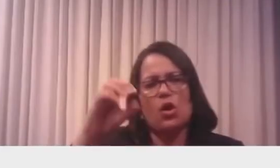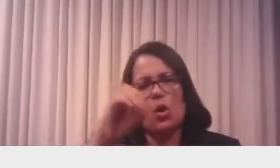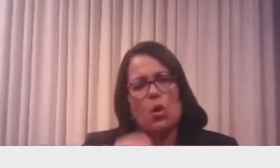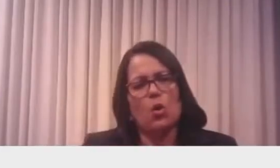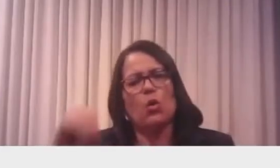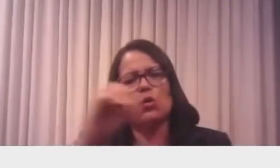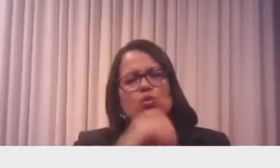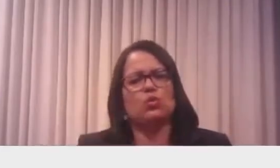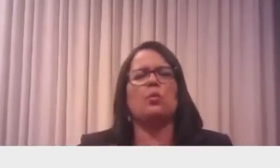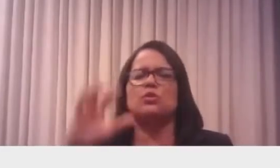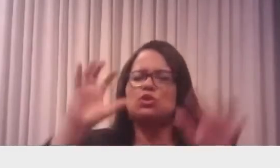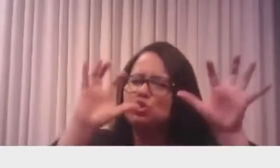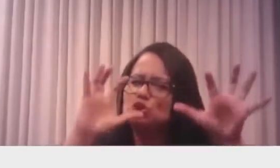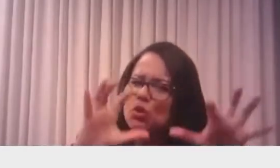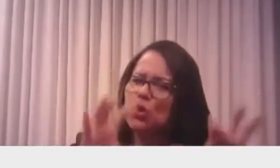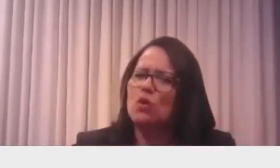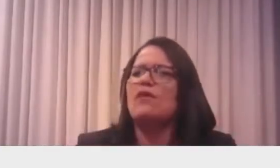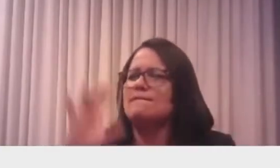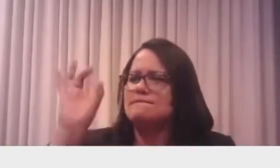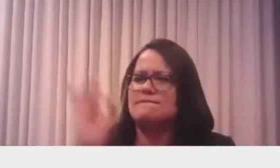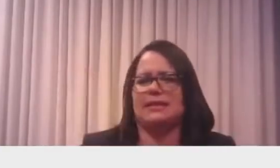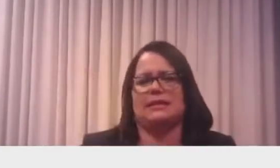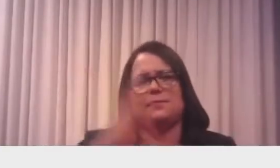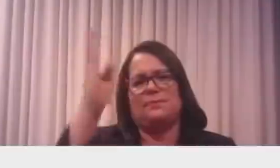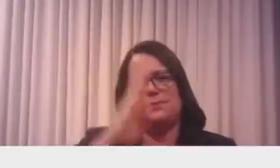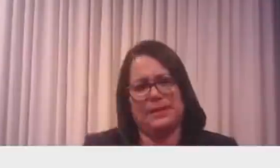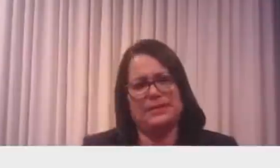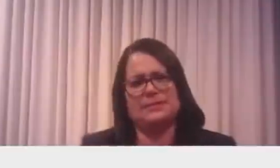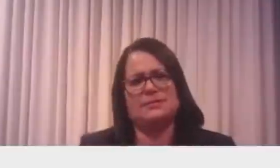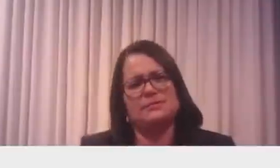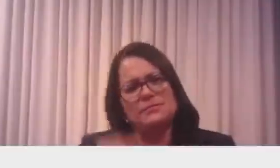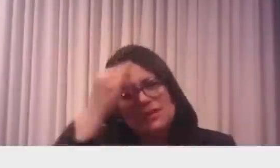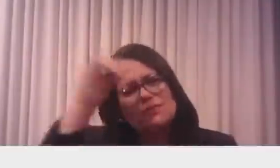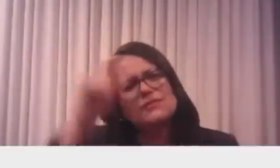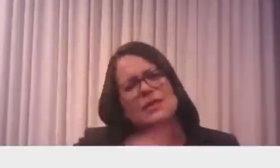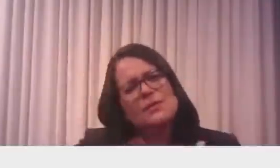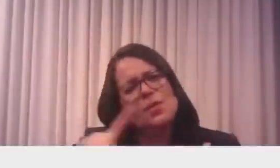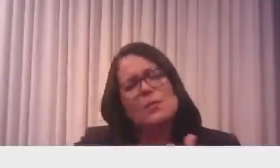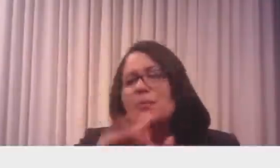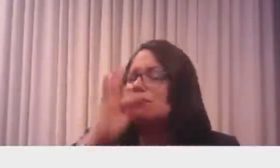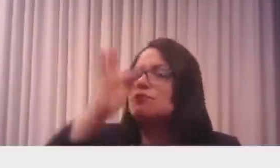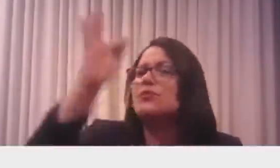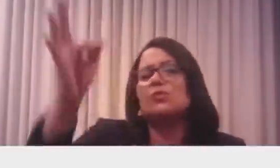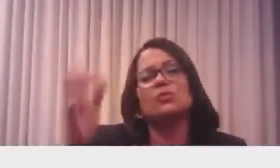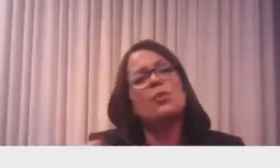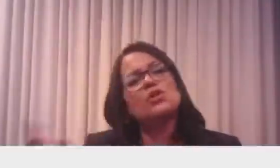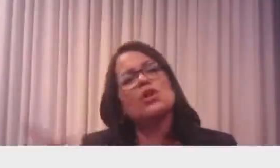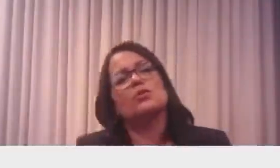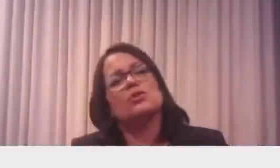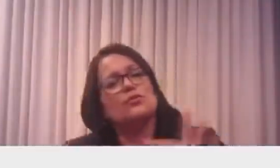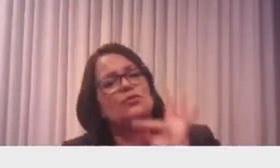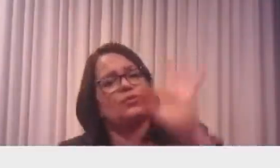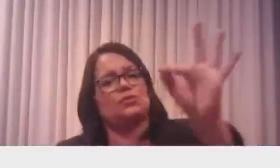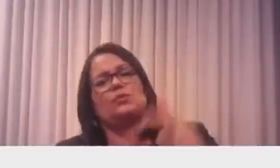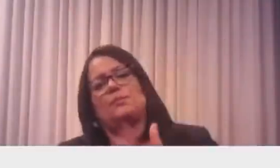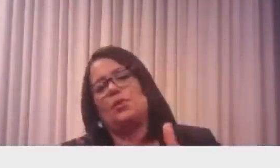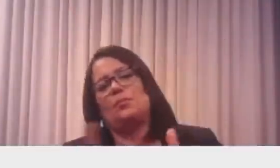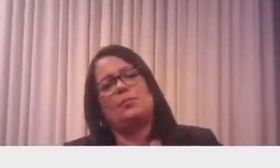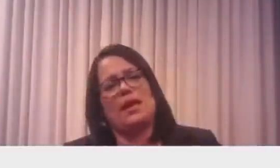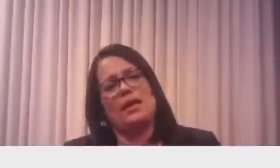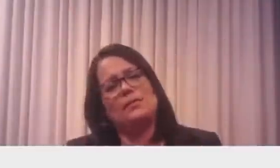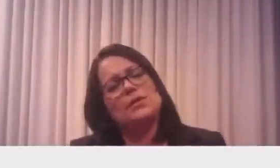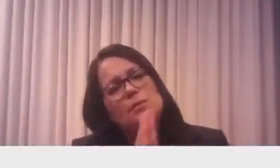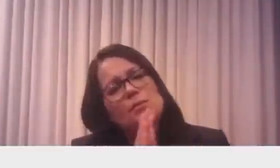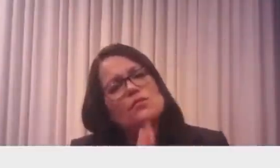vem a chuva para valer no Brasil, para a gente não ter problema no futuro, que podemos ter problema no futuro. ninguém está negando isso aí, então a